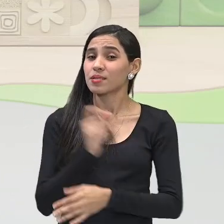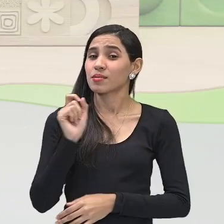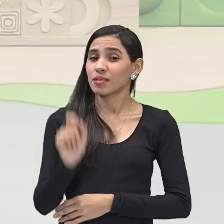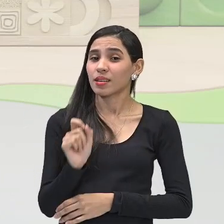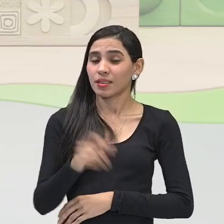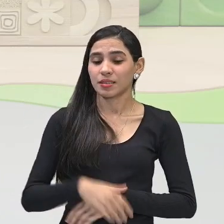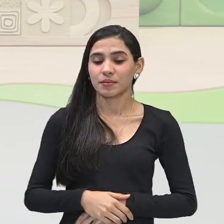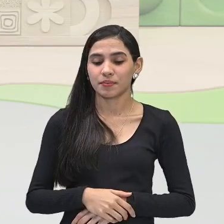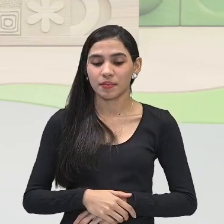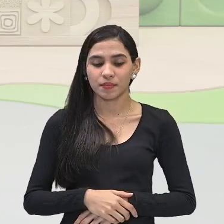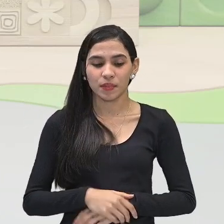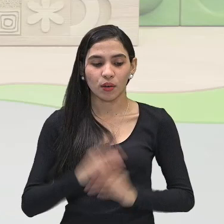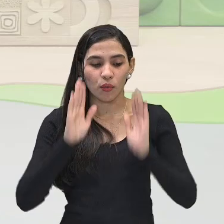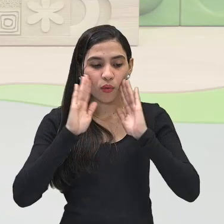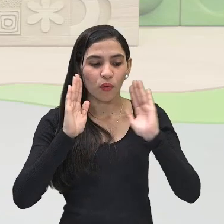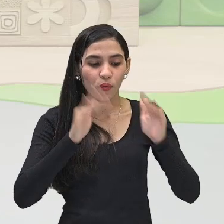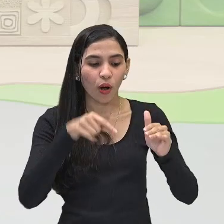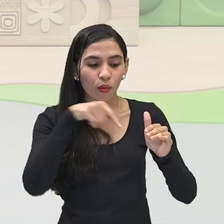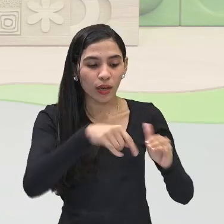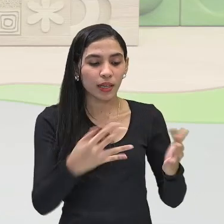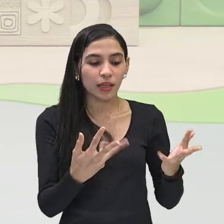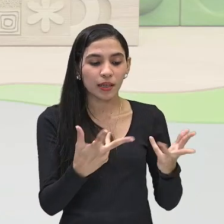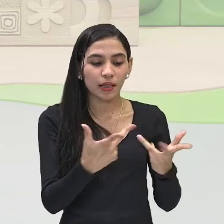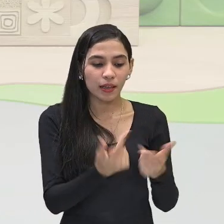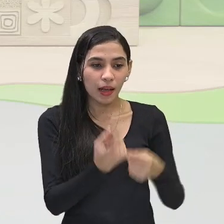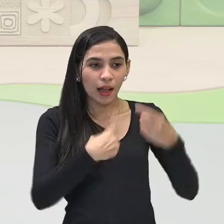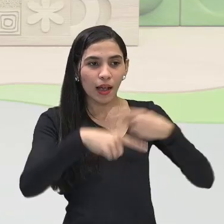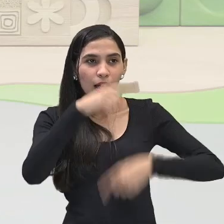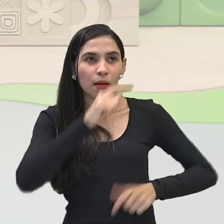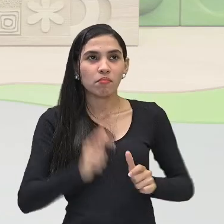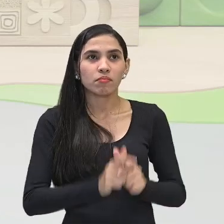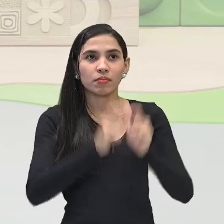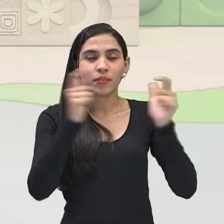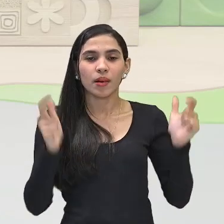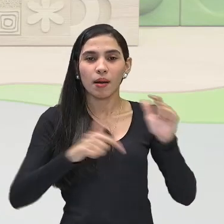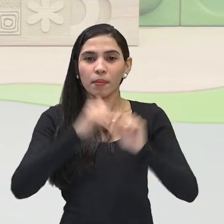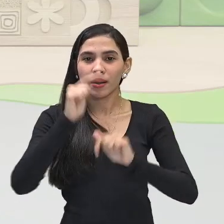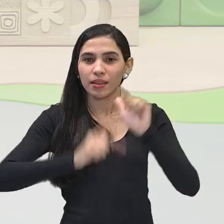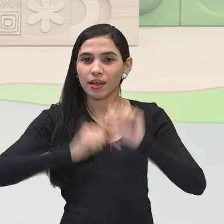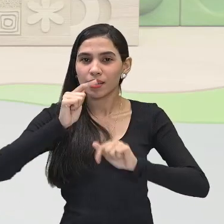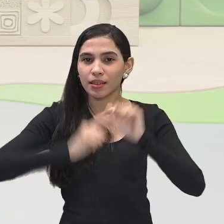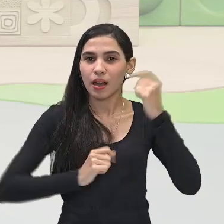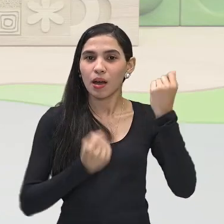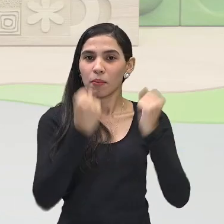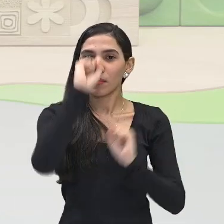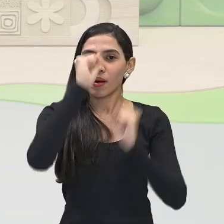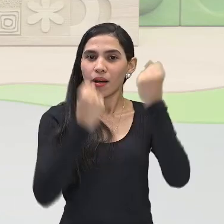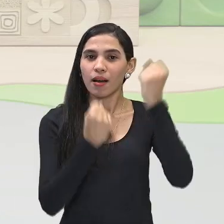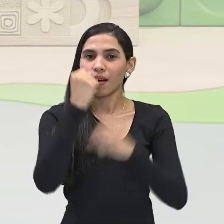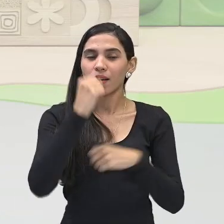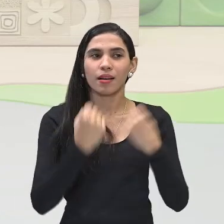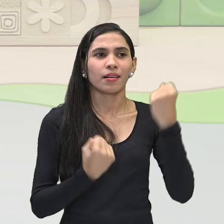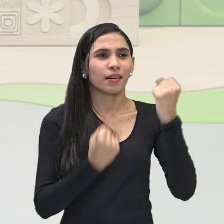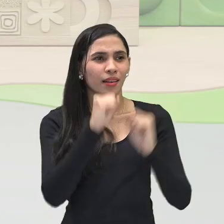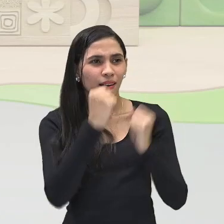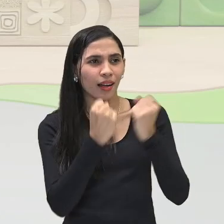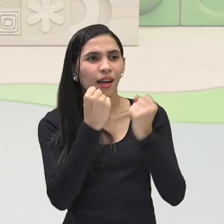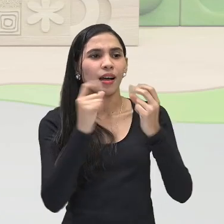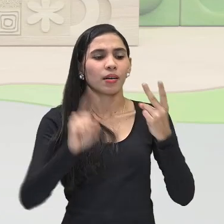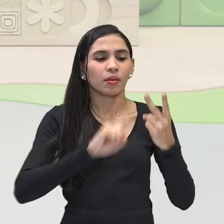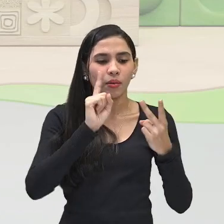melhoria da qualidade de vida com esse monte de equipamentos industrializados, né, são carros, são